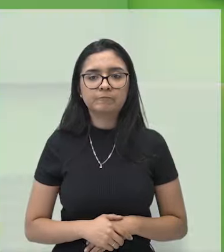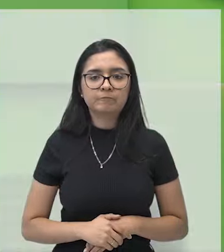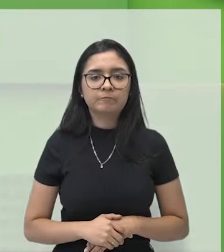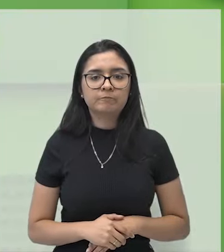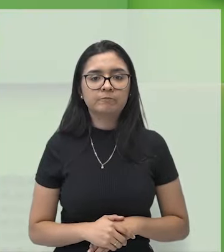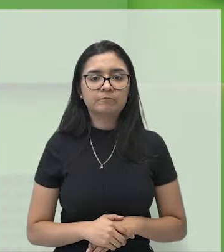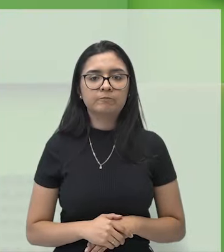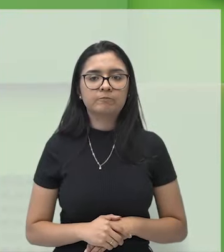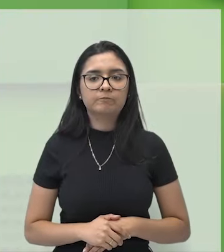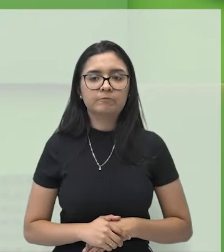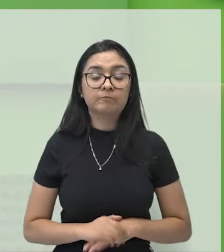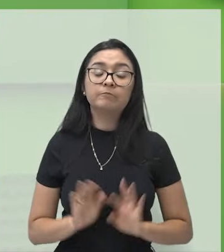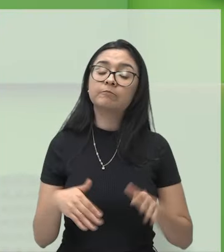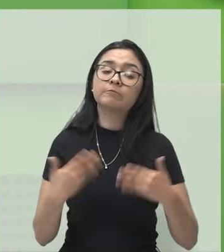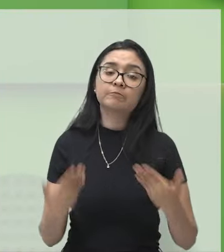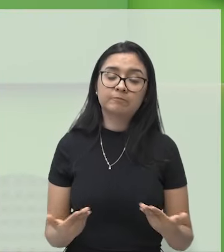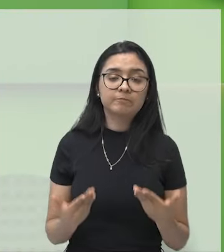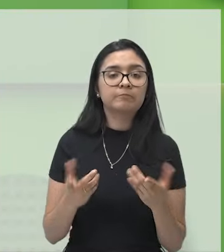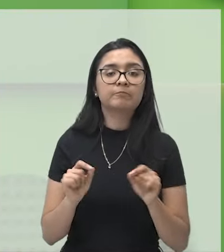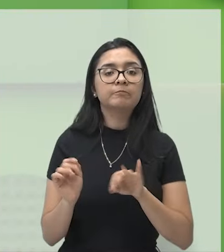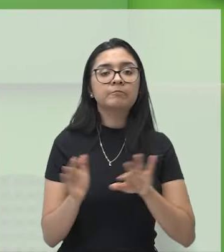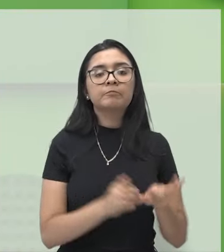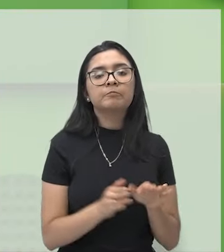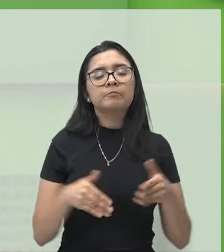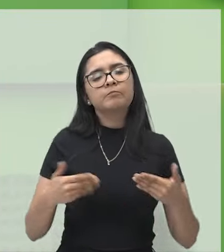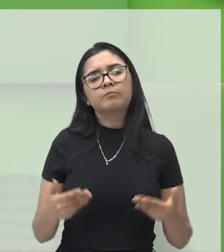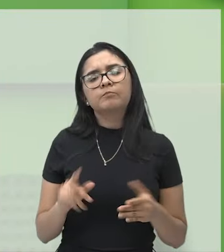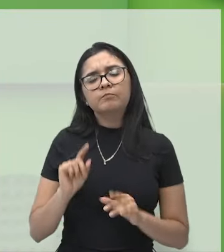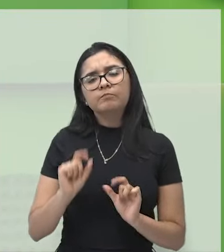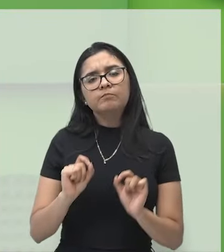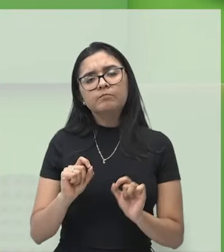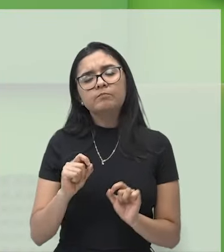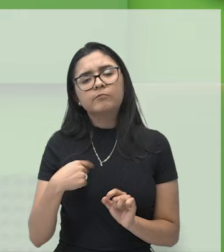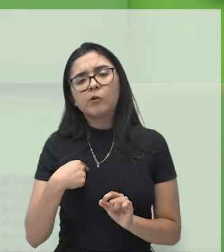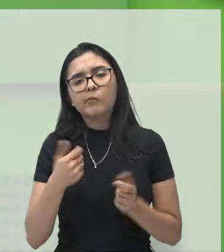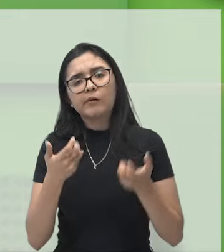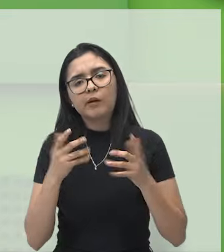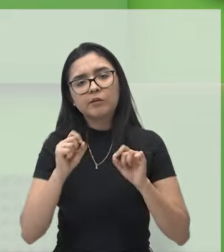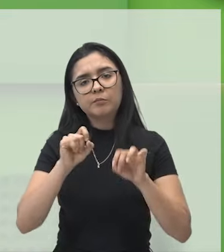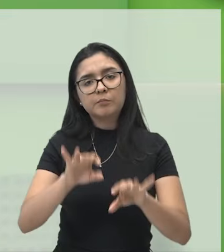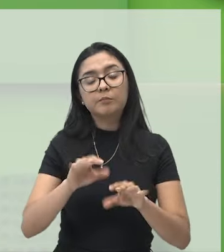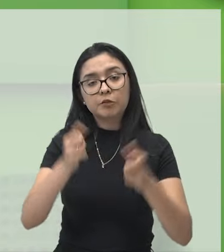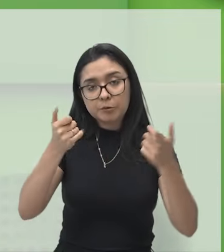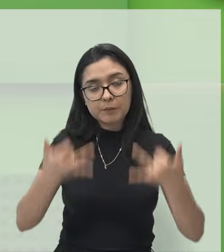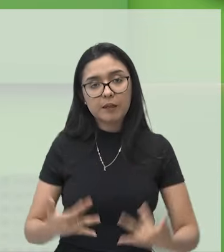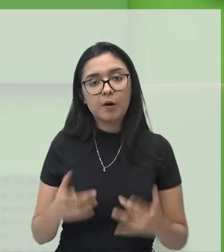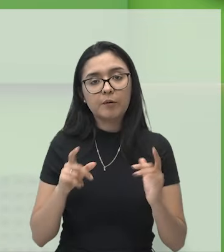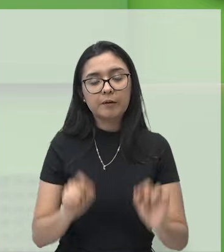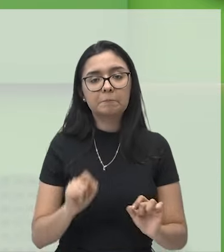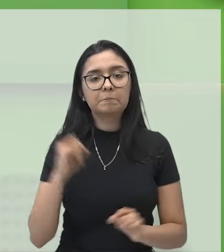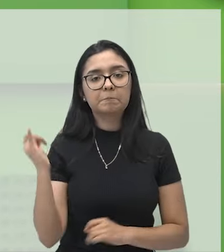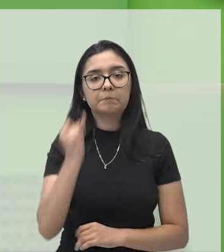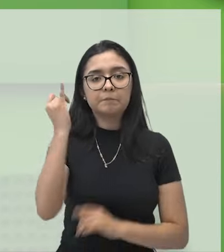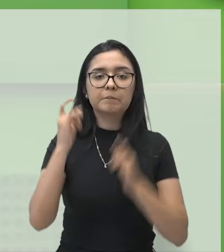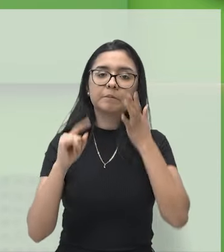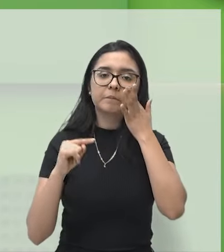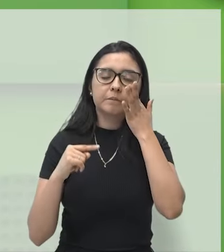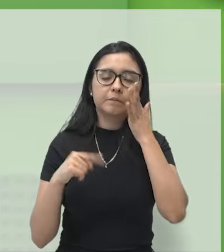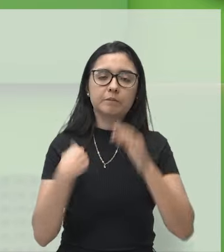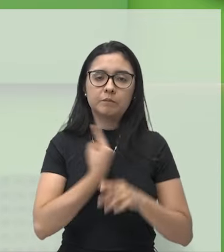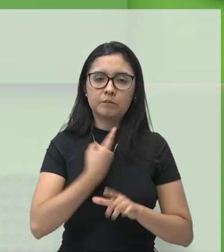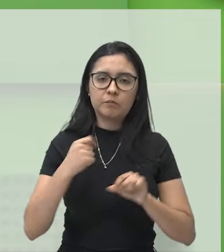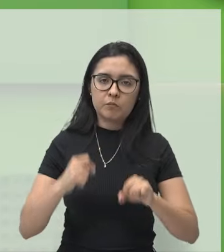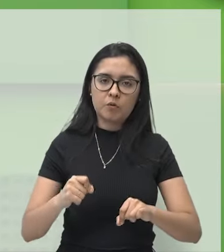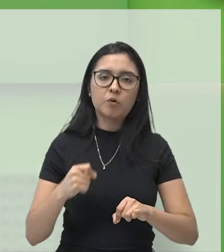E, com tudo isso, o que a professora quer dizer? O quão importante é o nosso